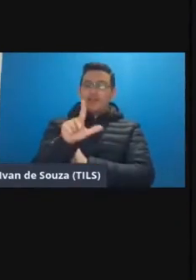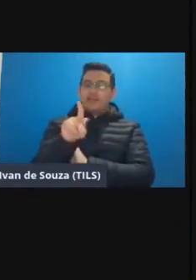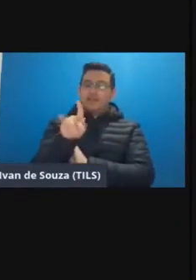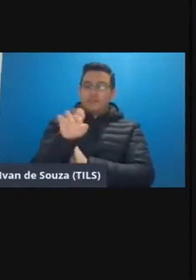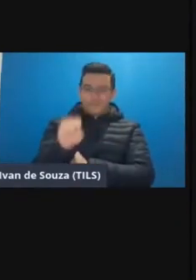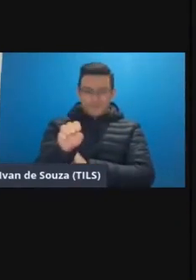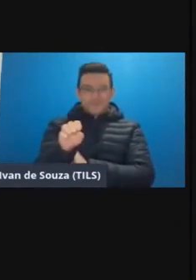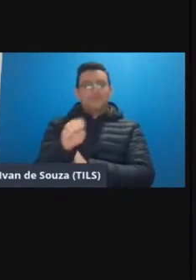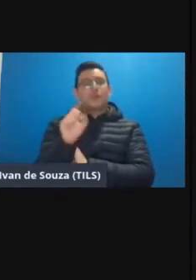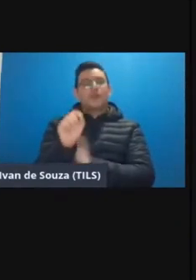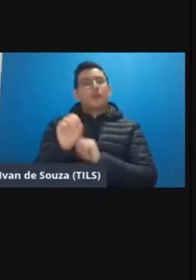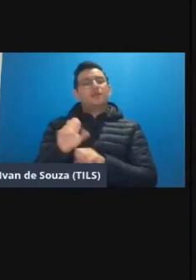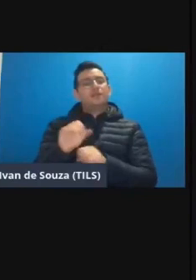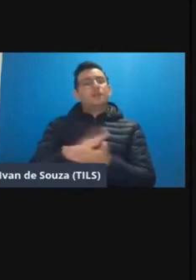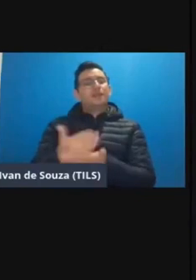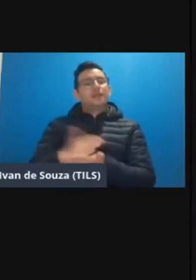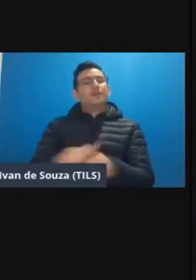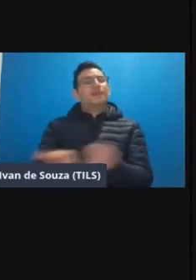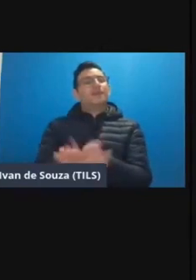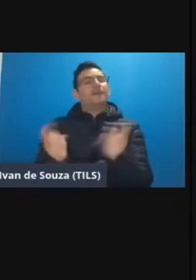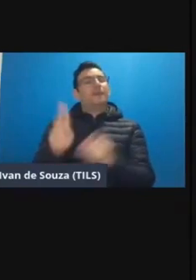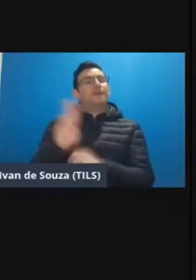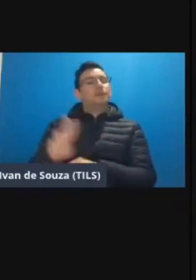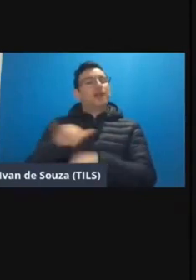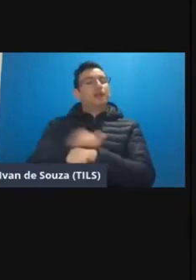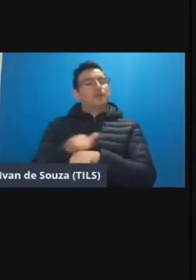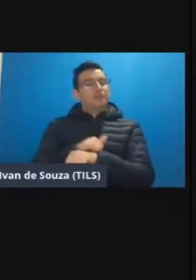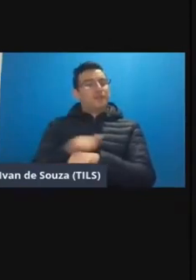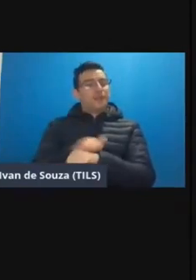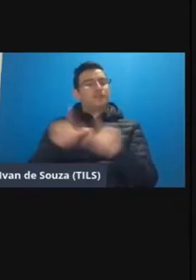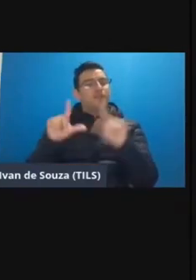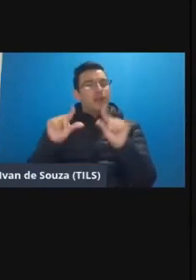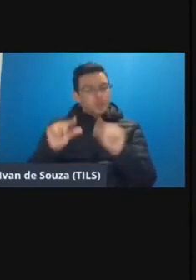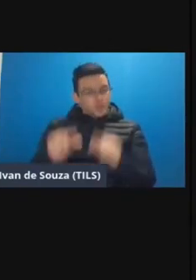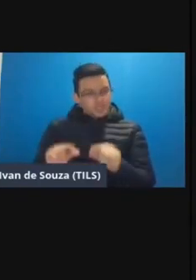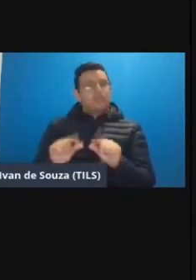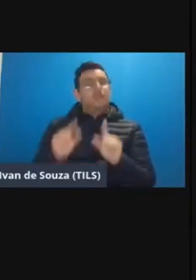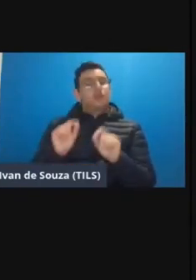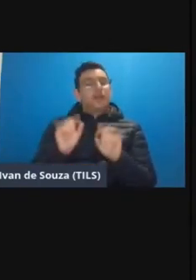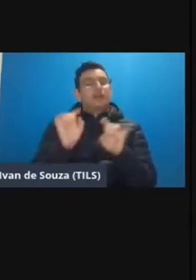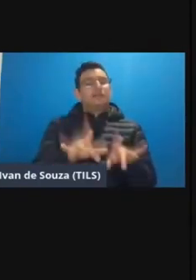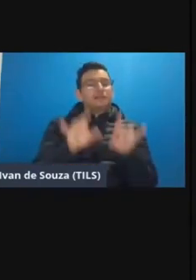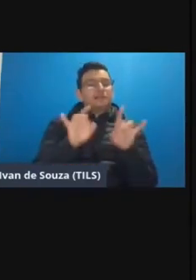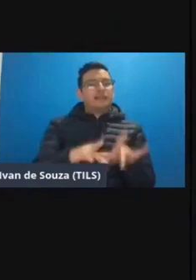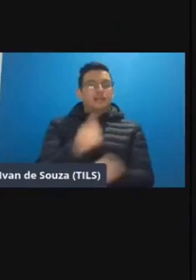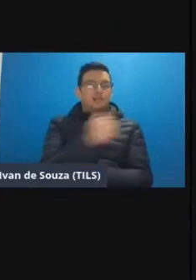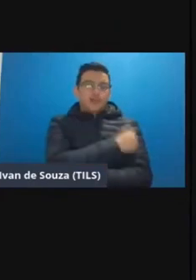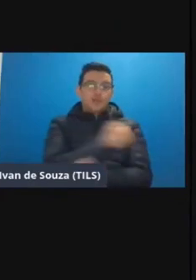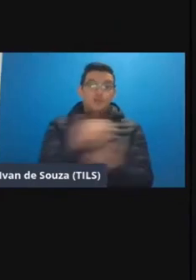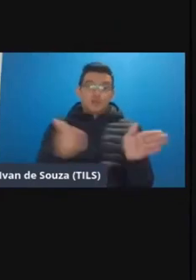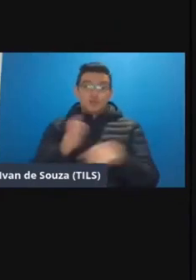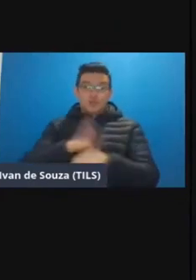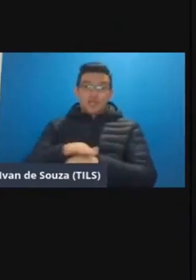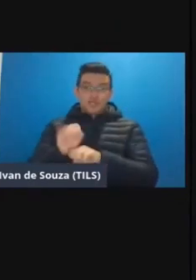o ensino híbrido também poderá ser usado como estratégia para diminuir a evasão de existência dos alunos durante o ensino